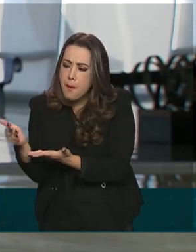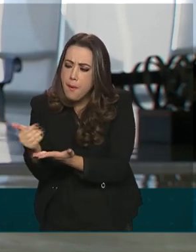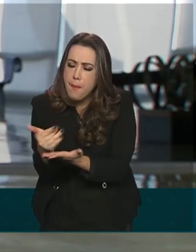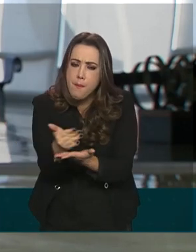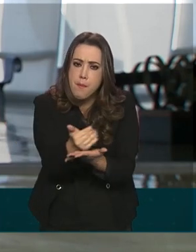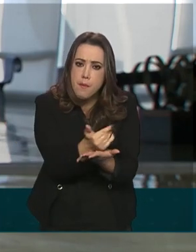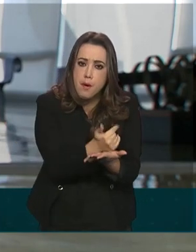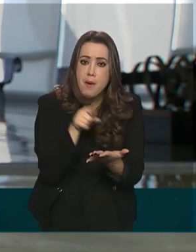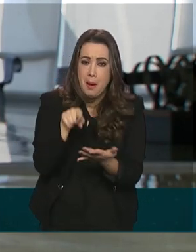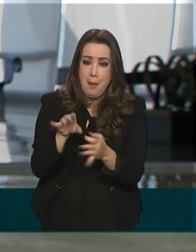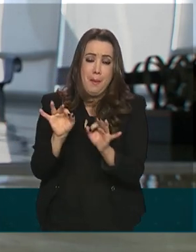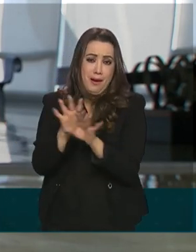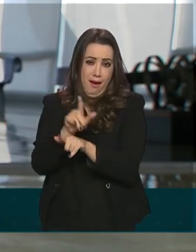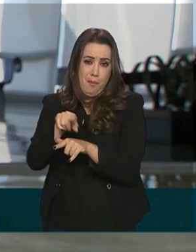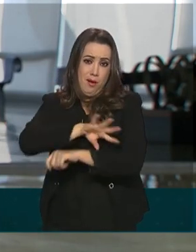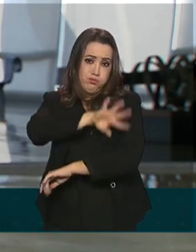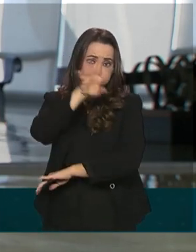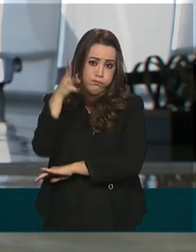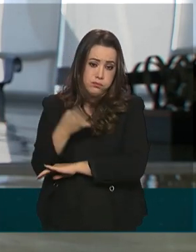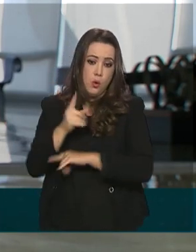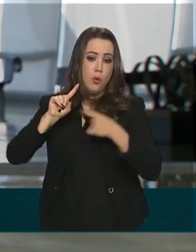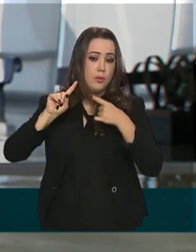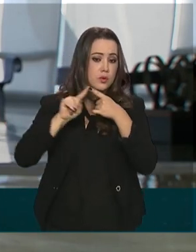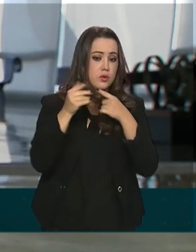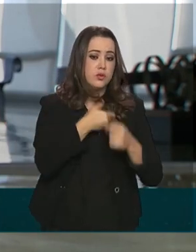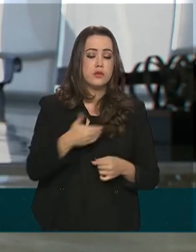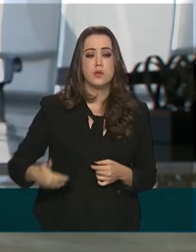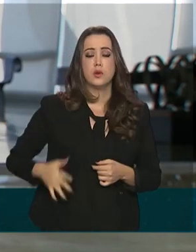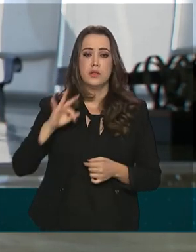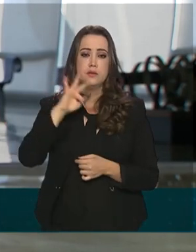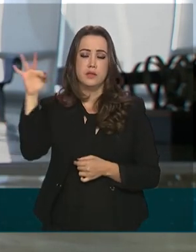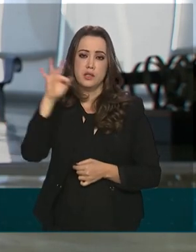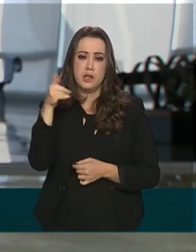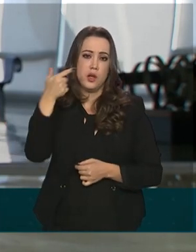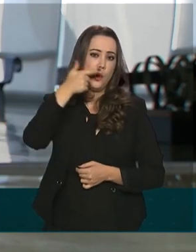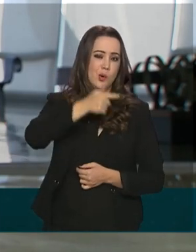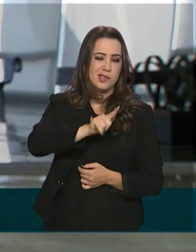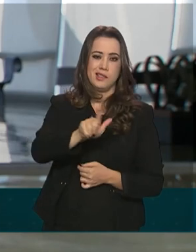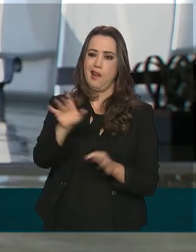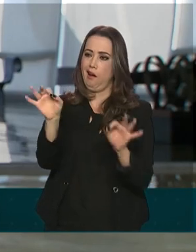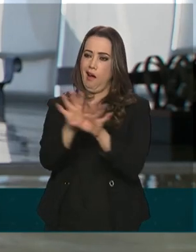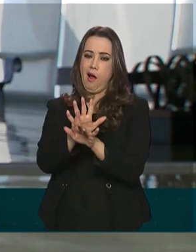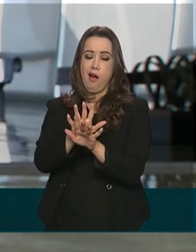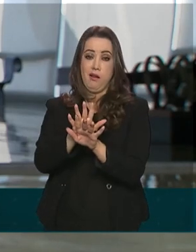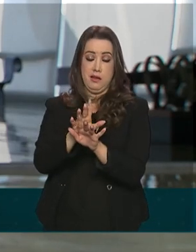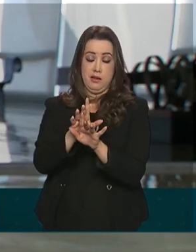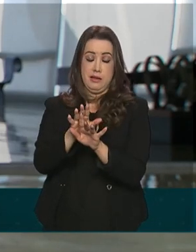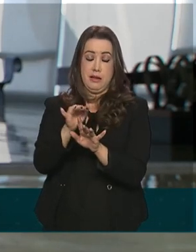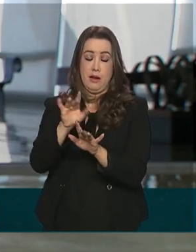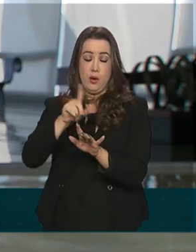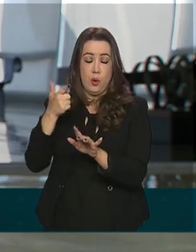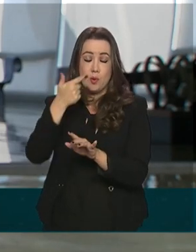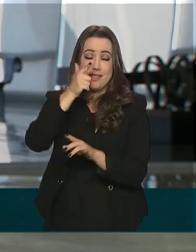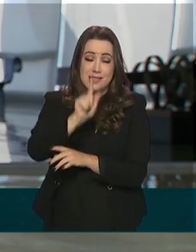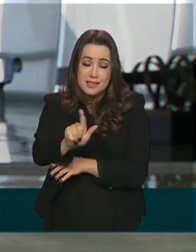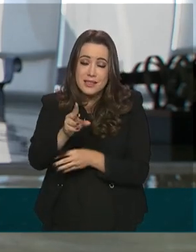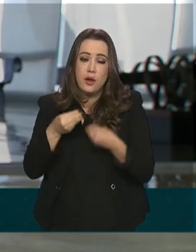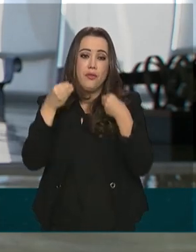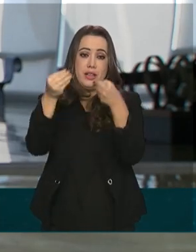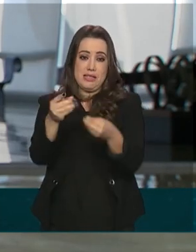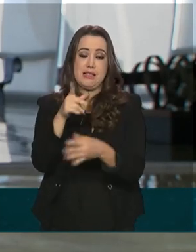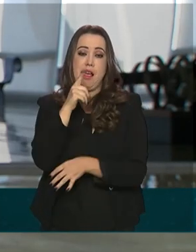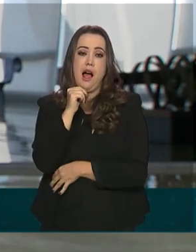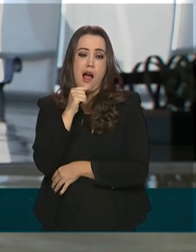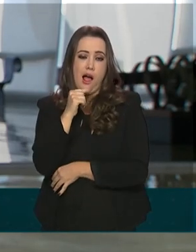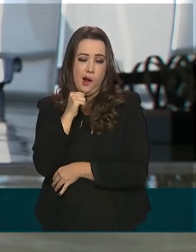setor. A meta do governo federal é de alcançar a universalização de água tratada e esgoto para até 100